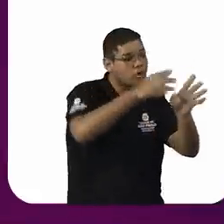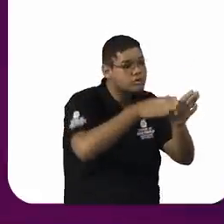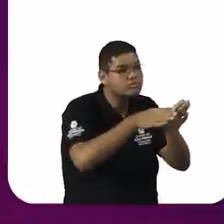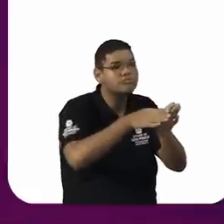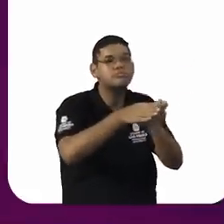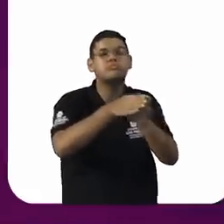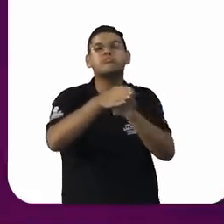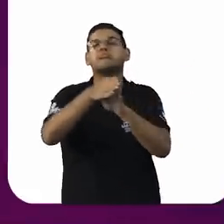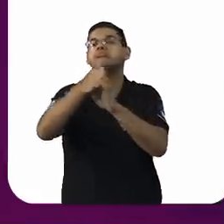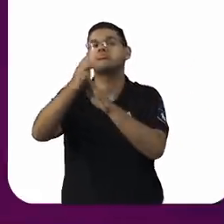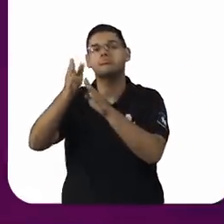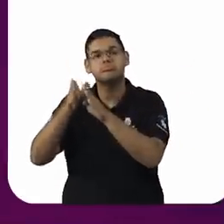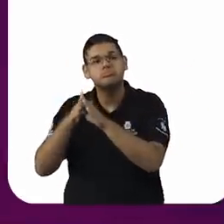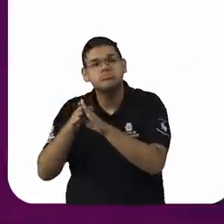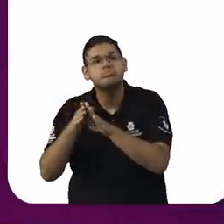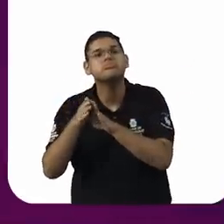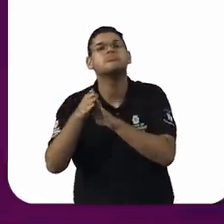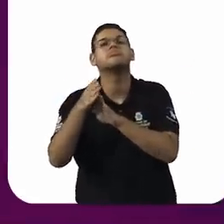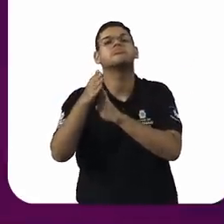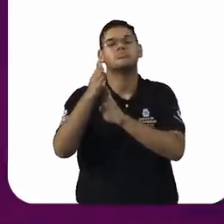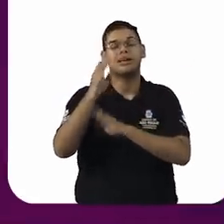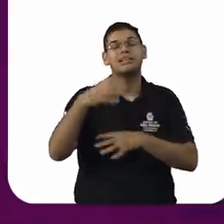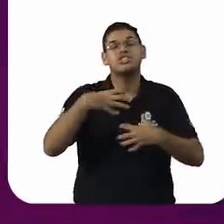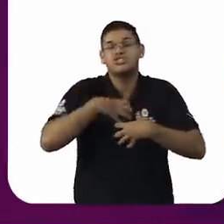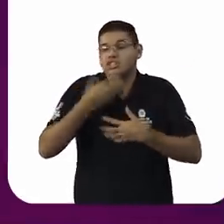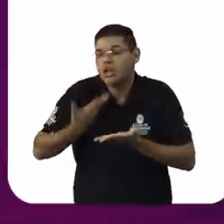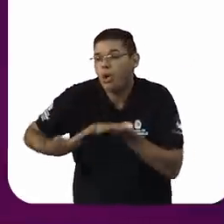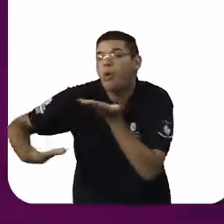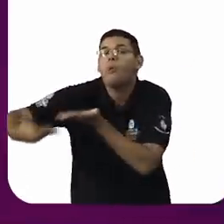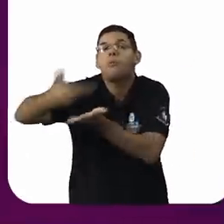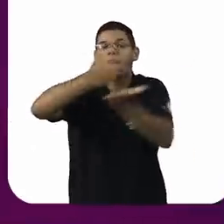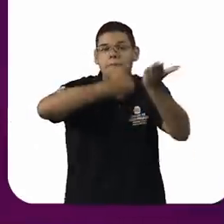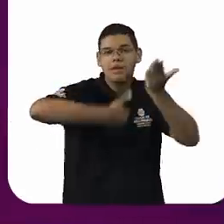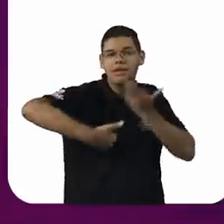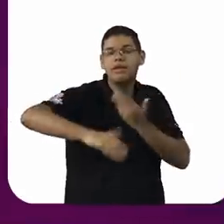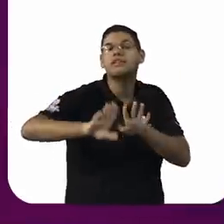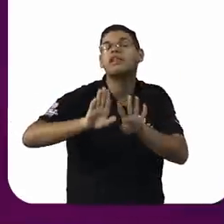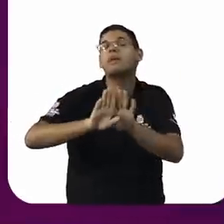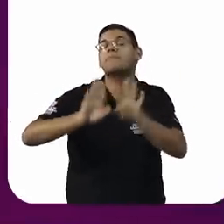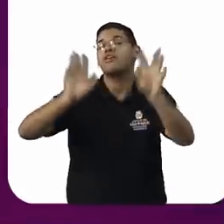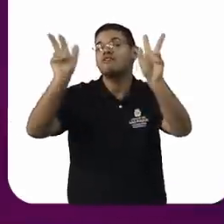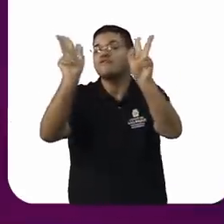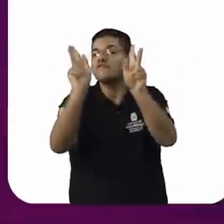afago, é gerar o bem, promover harmonia familiar,